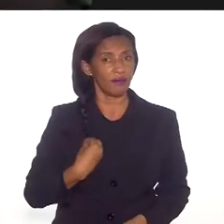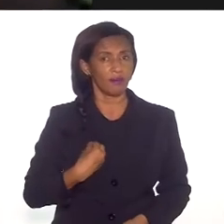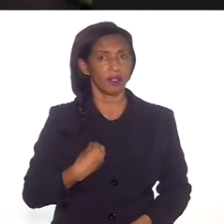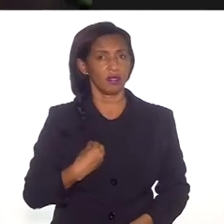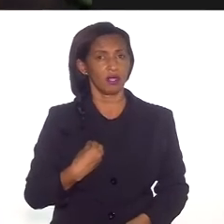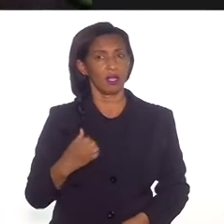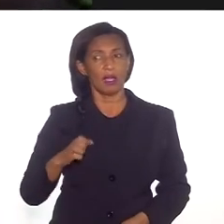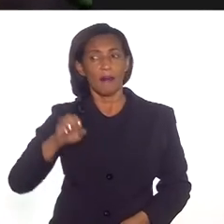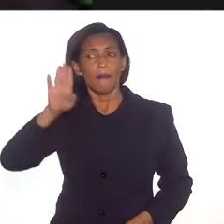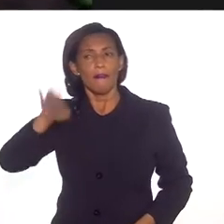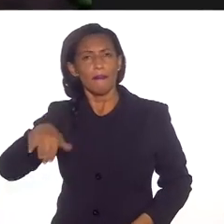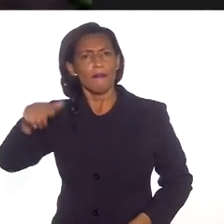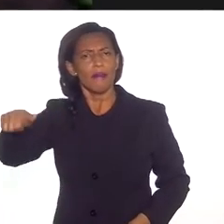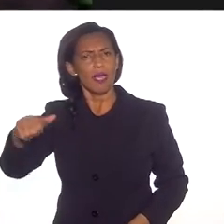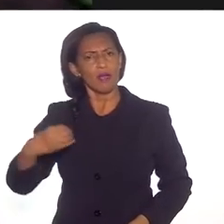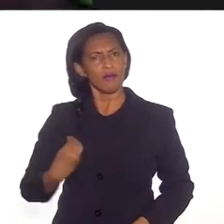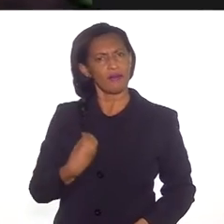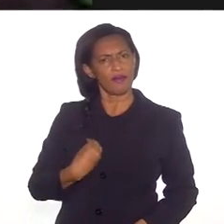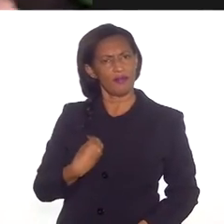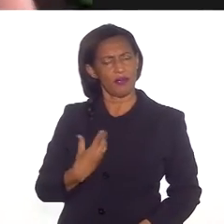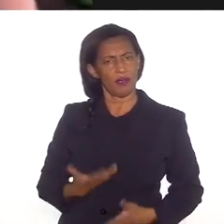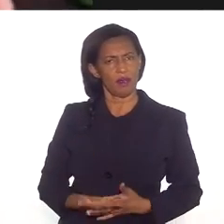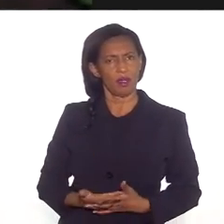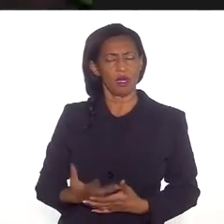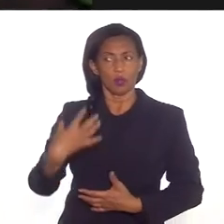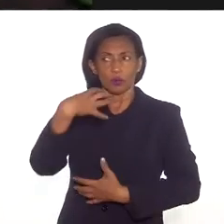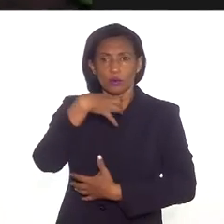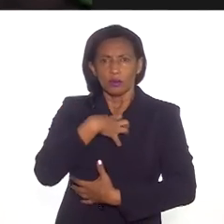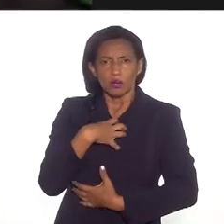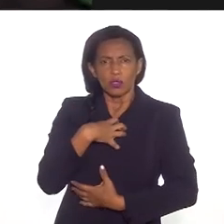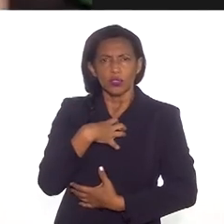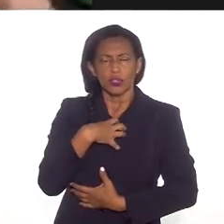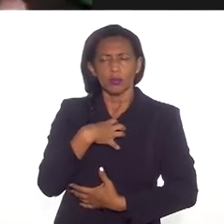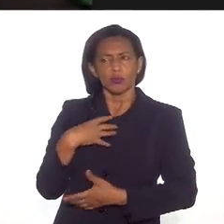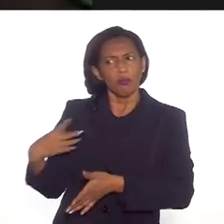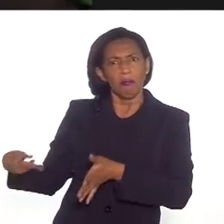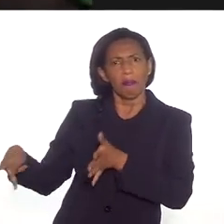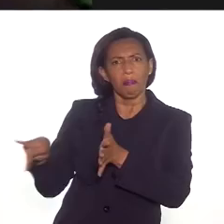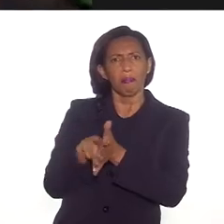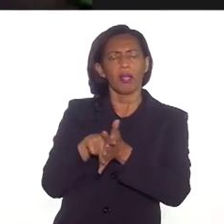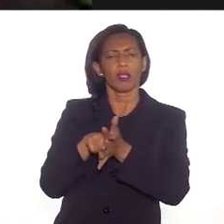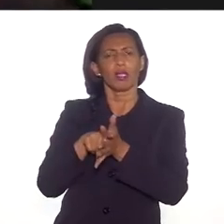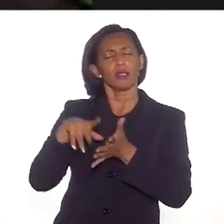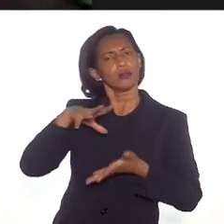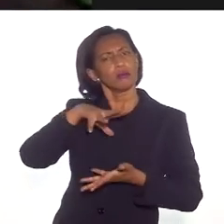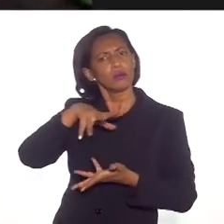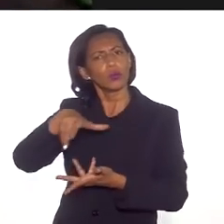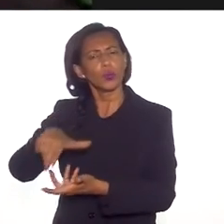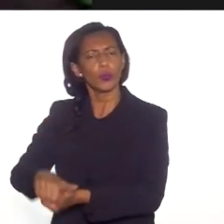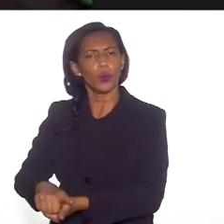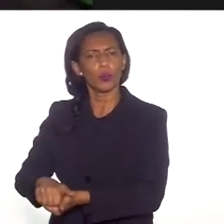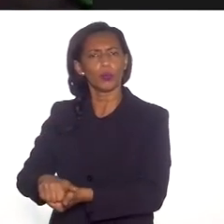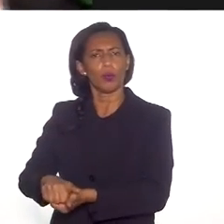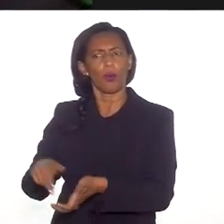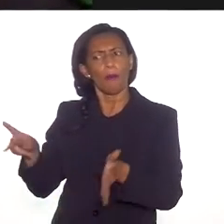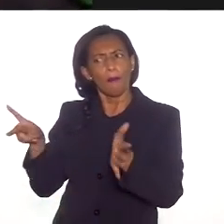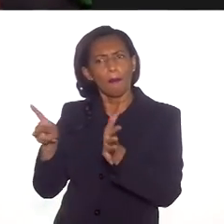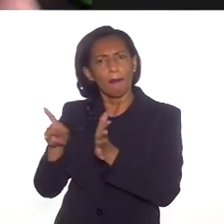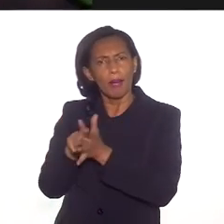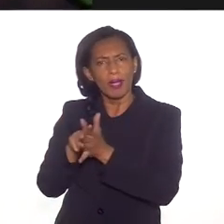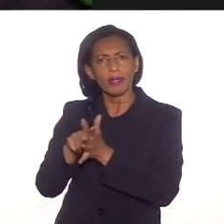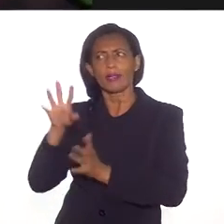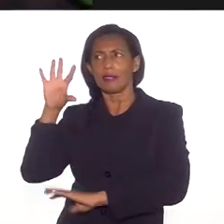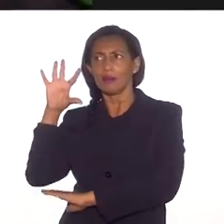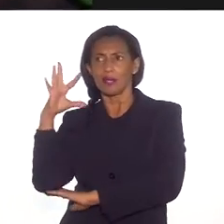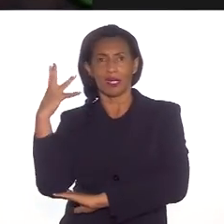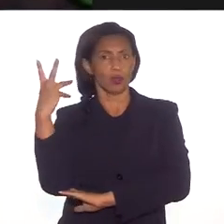isso, repito, nós chamamos de bem viver. Quer dizer, é nos sentirmos partes do mundo, partes da natureza e